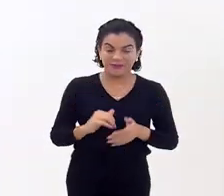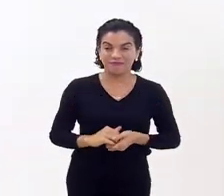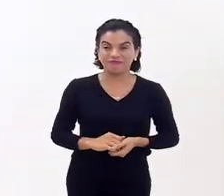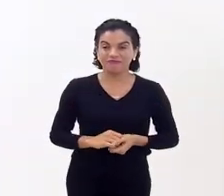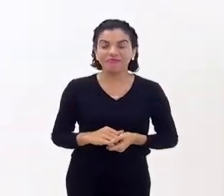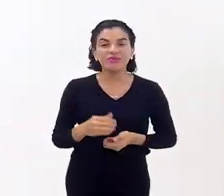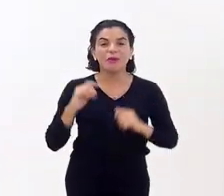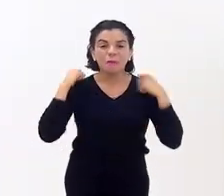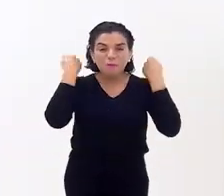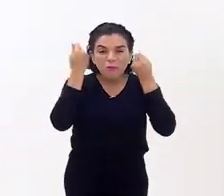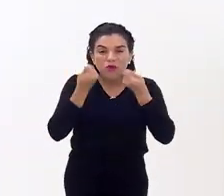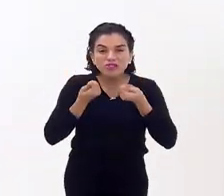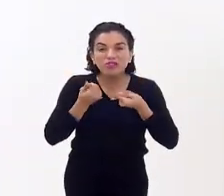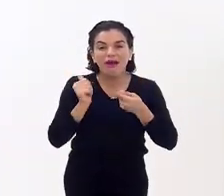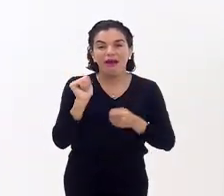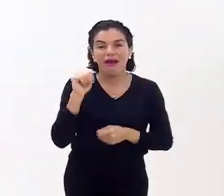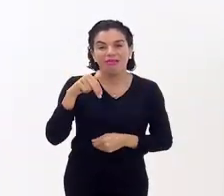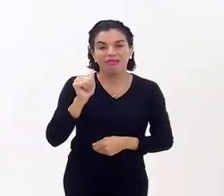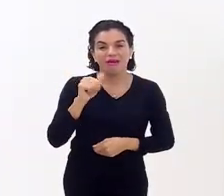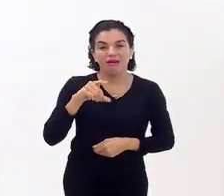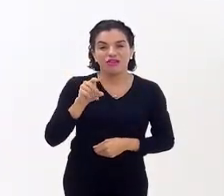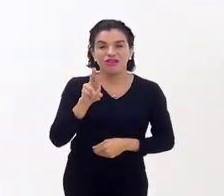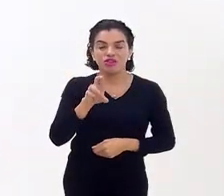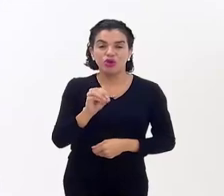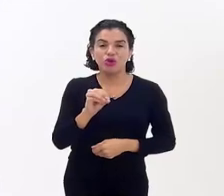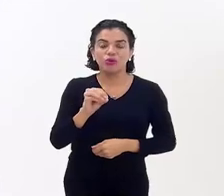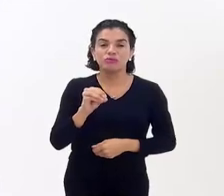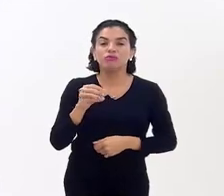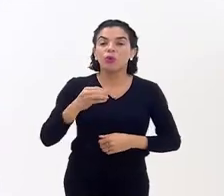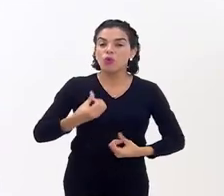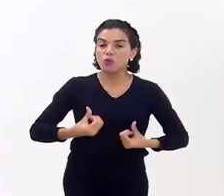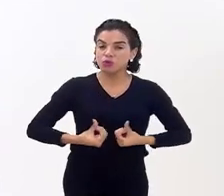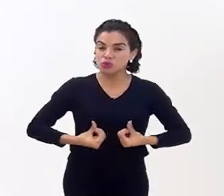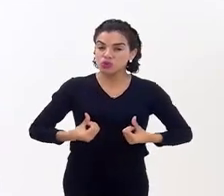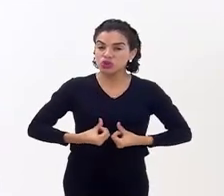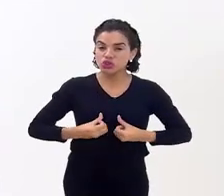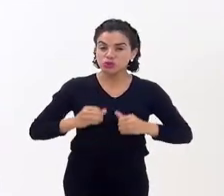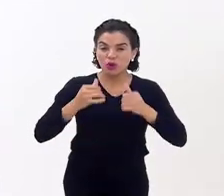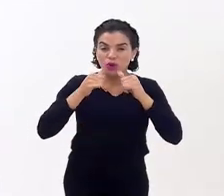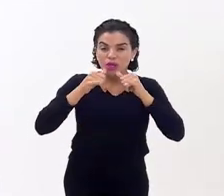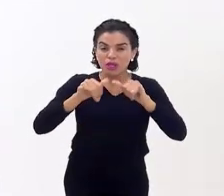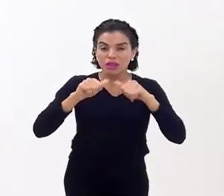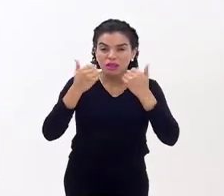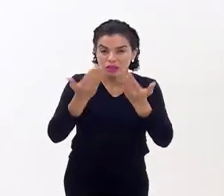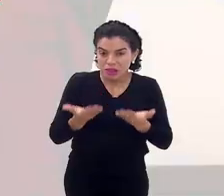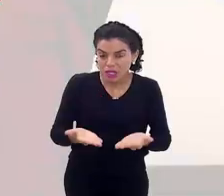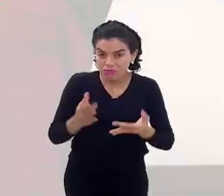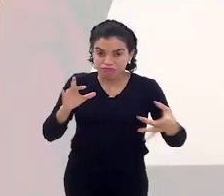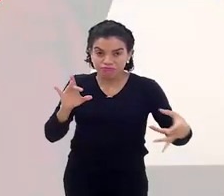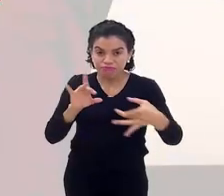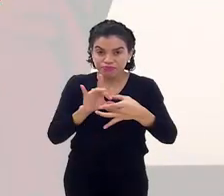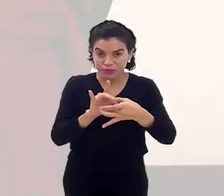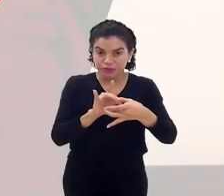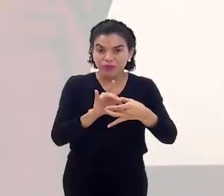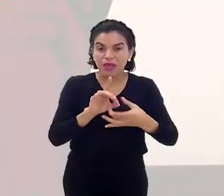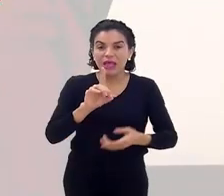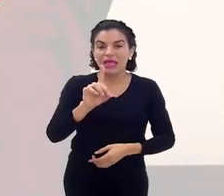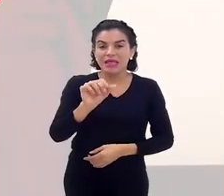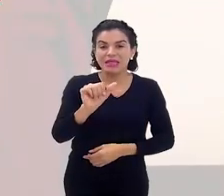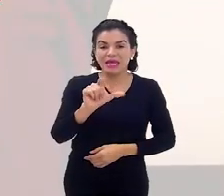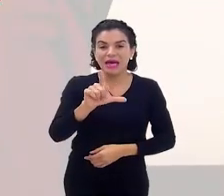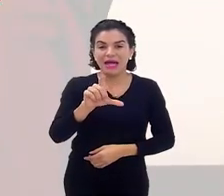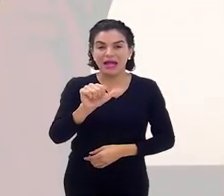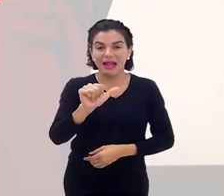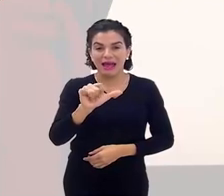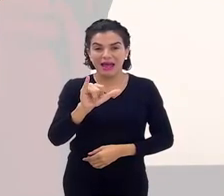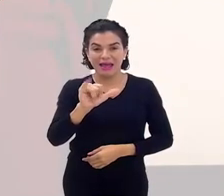Monja nandro, o budismo tibetano, vocês estão ligados ao Dalai Lama, é isso? Sim, isso. Certo.